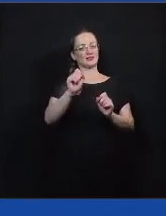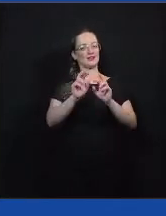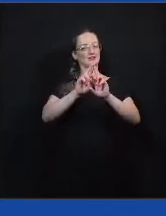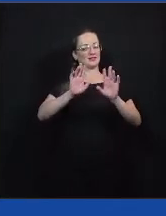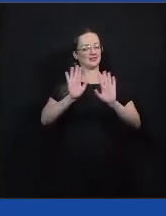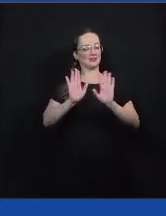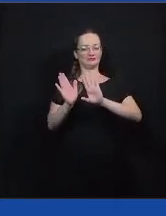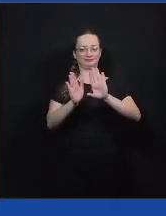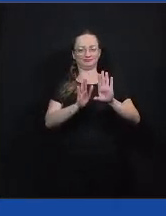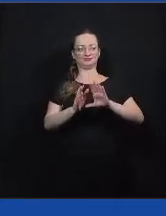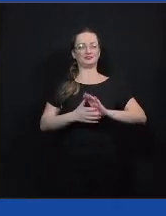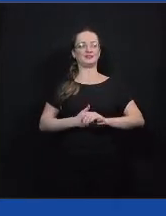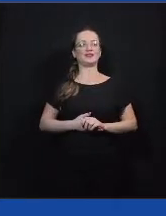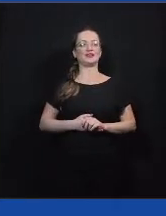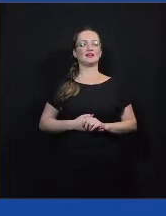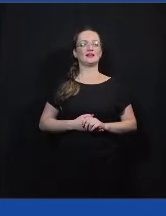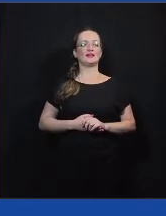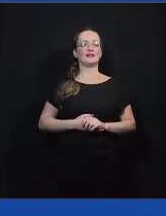ela... Apesar dela ser fundamental.